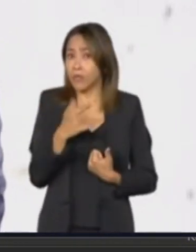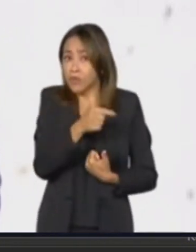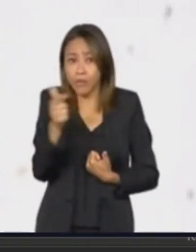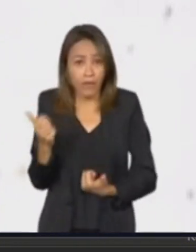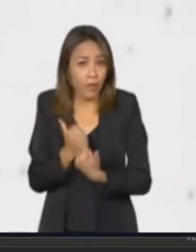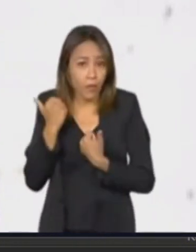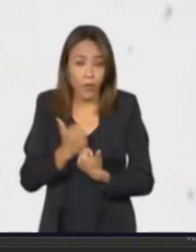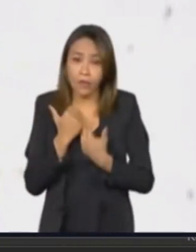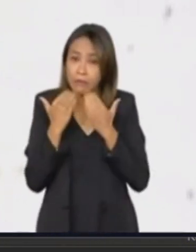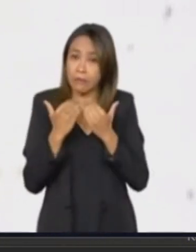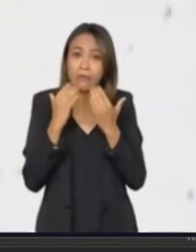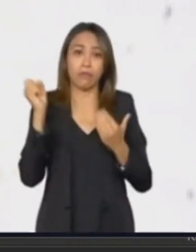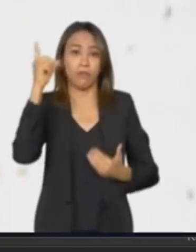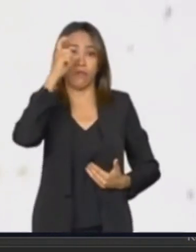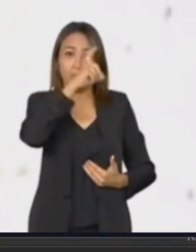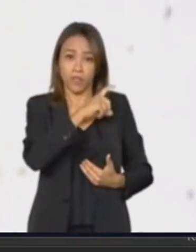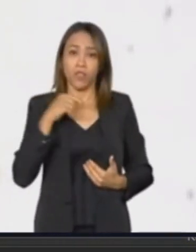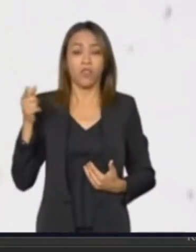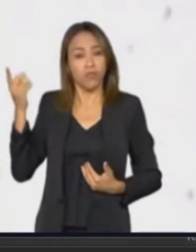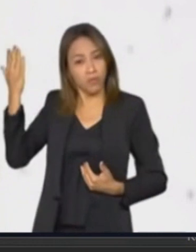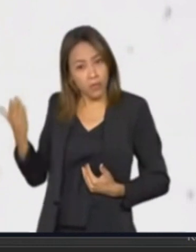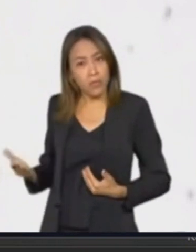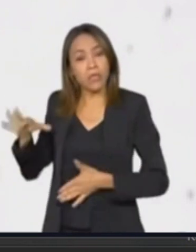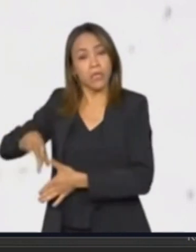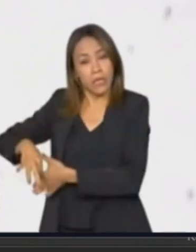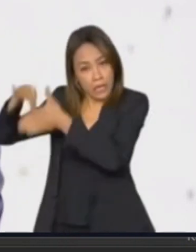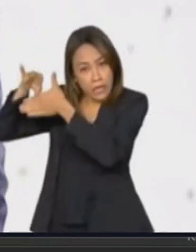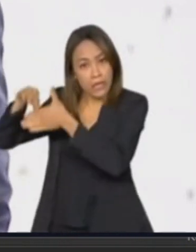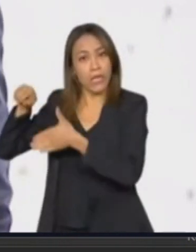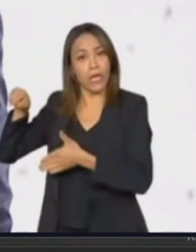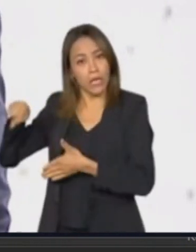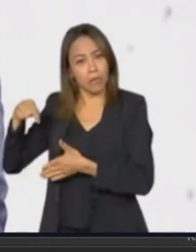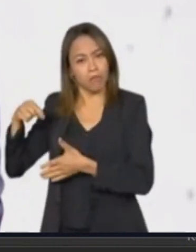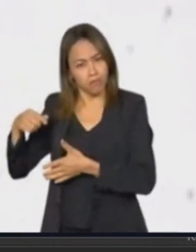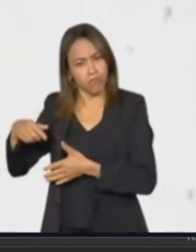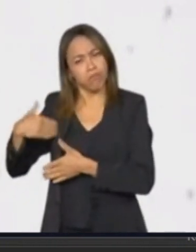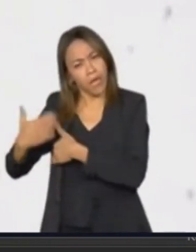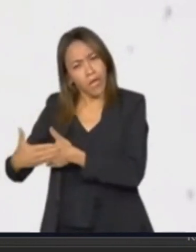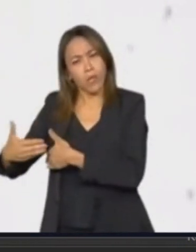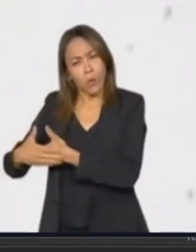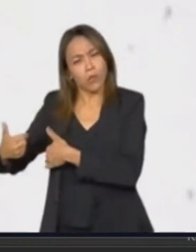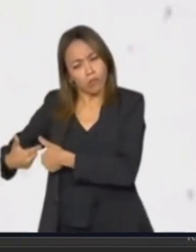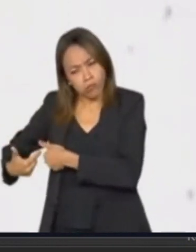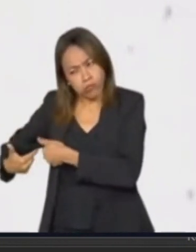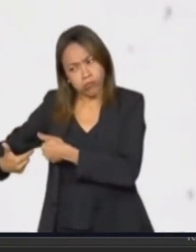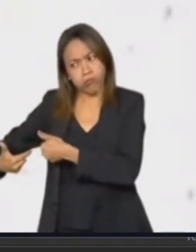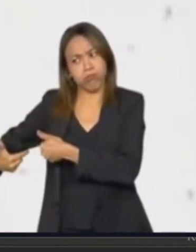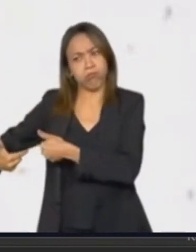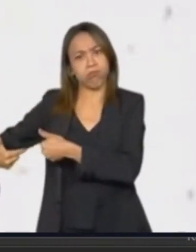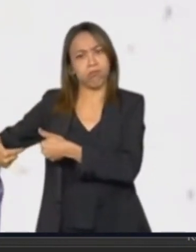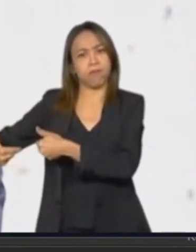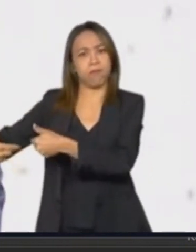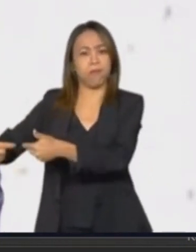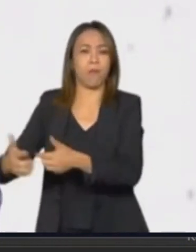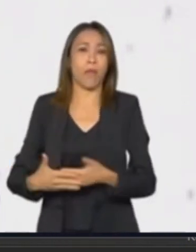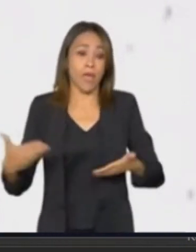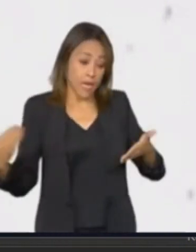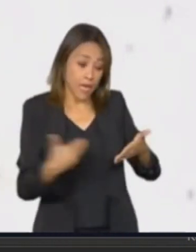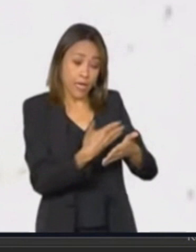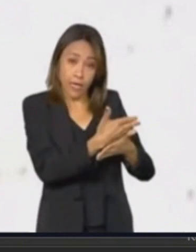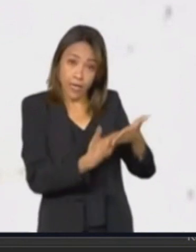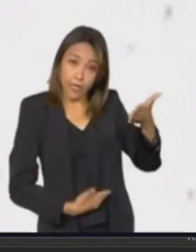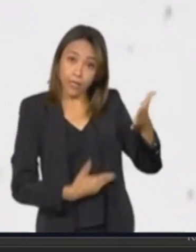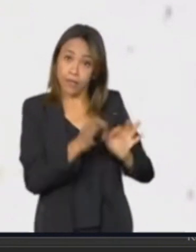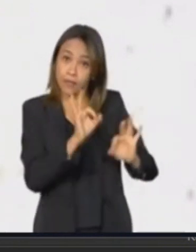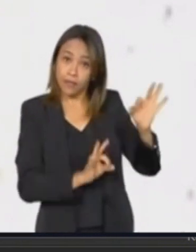lidera com a sua mão ao mesmo tempo firme e carinhosa. O plano decorre da articulação com estados